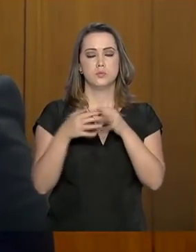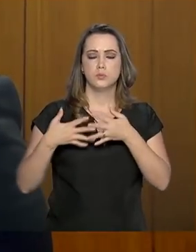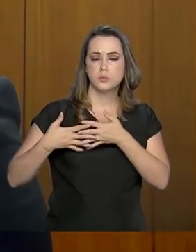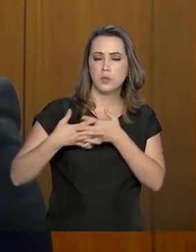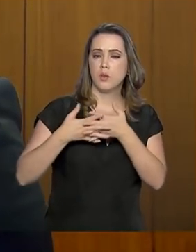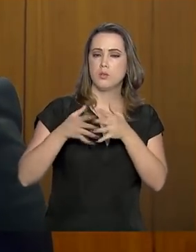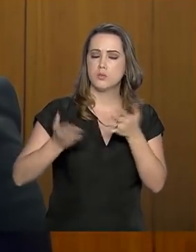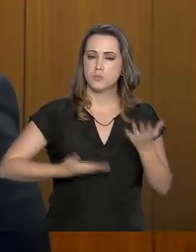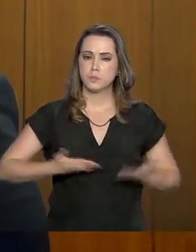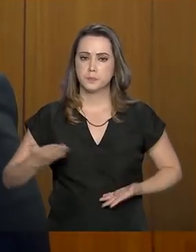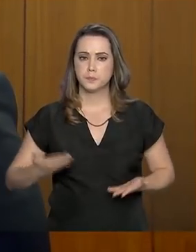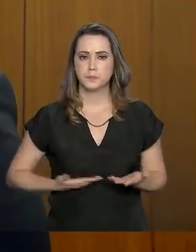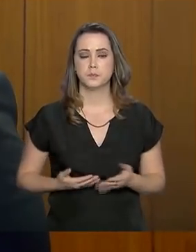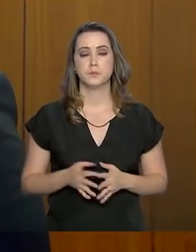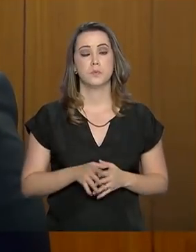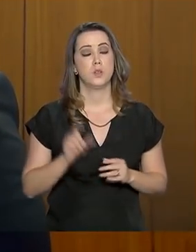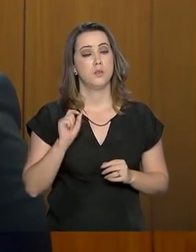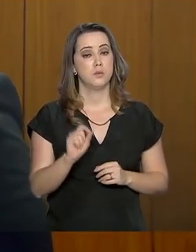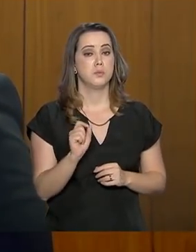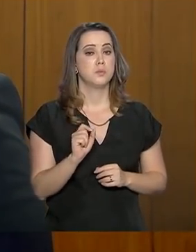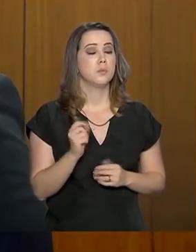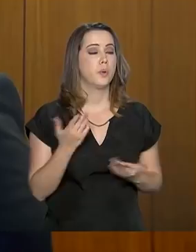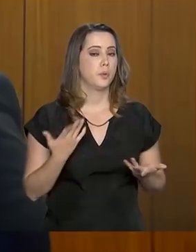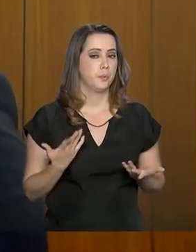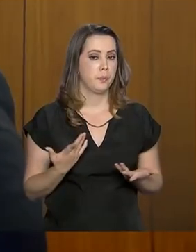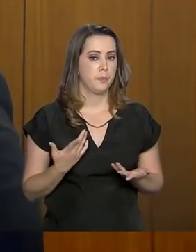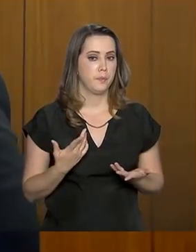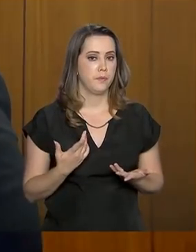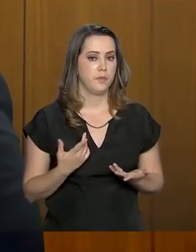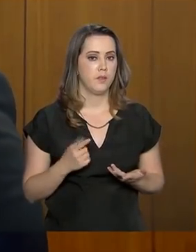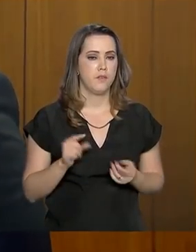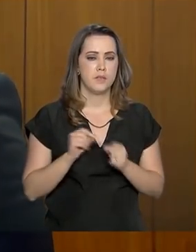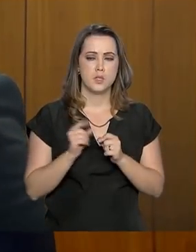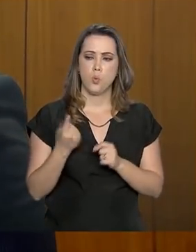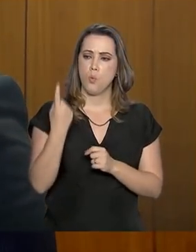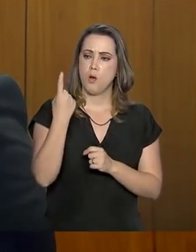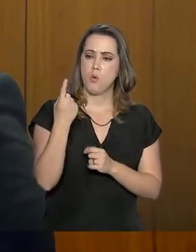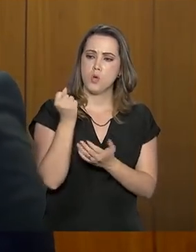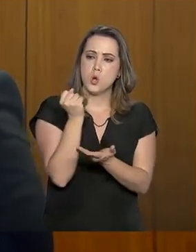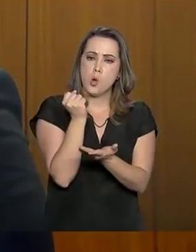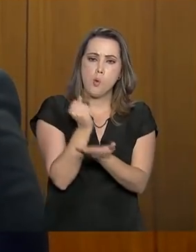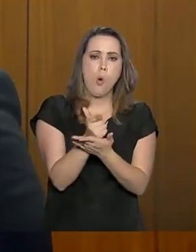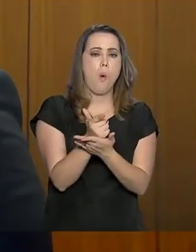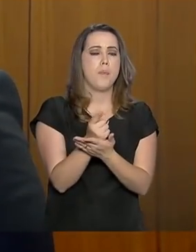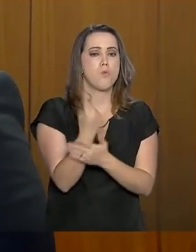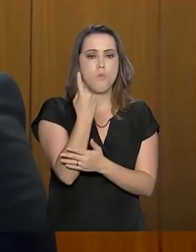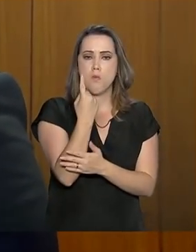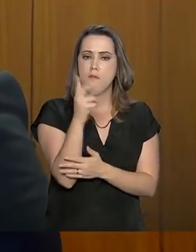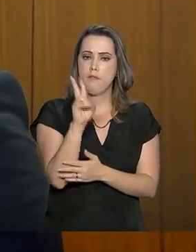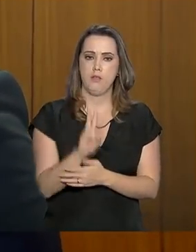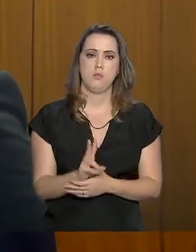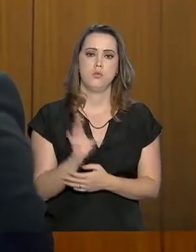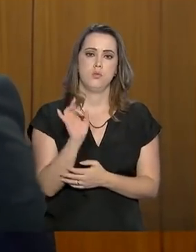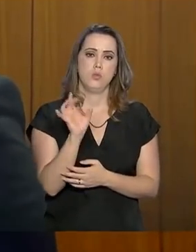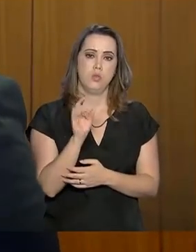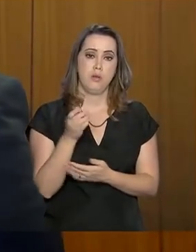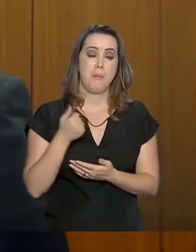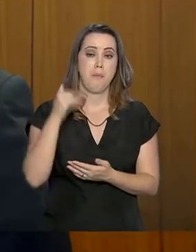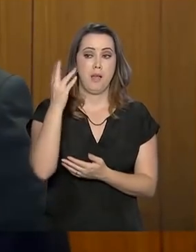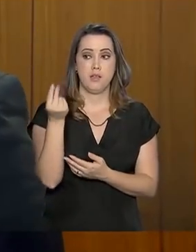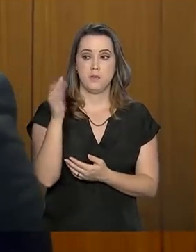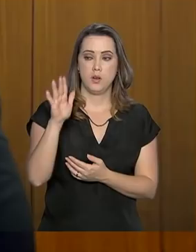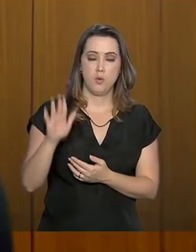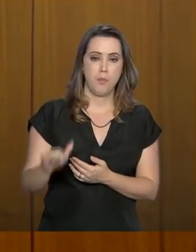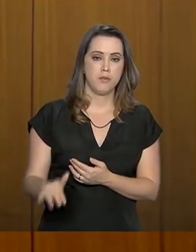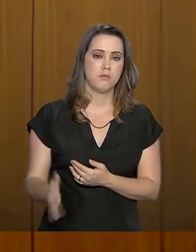de serviços, para que seja feita uma única licitação e uma única compra, o que aumenta o poder de